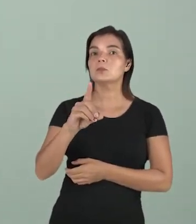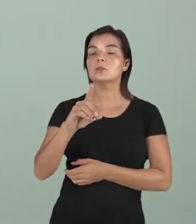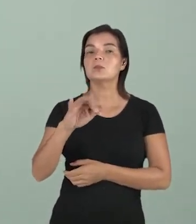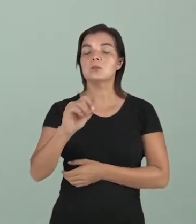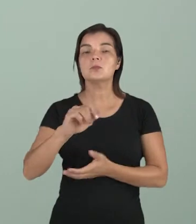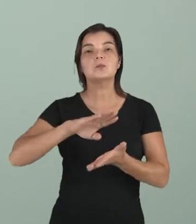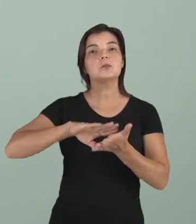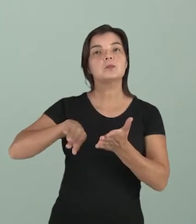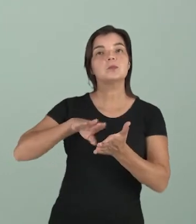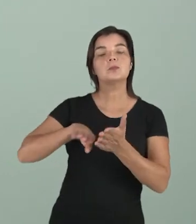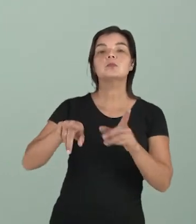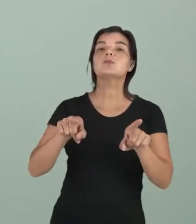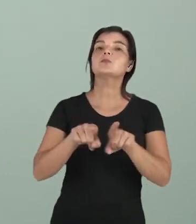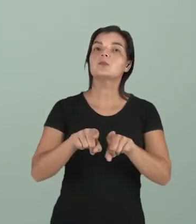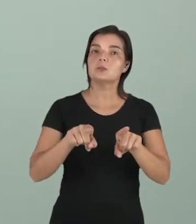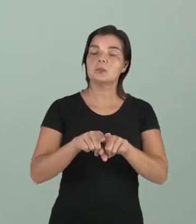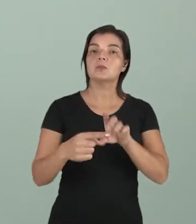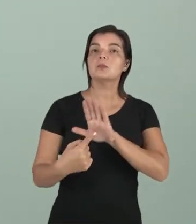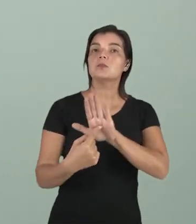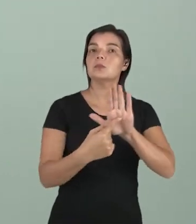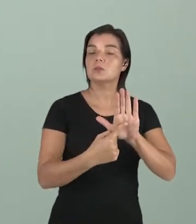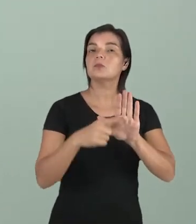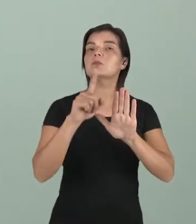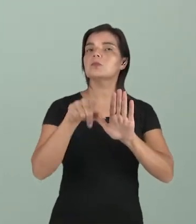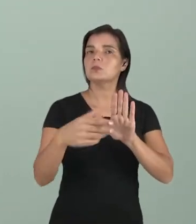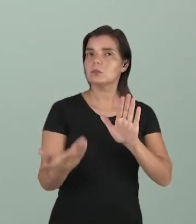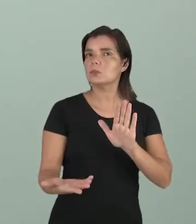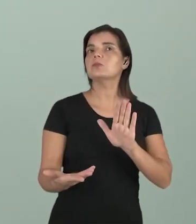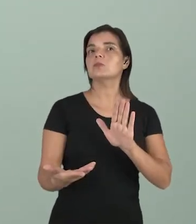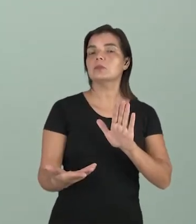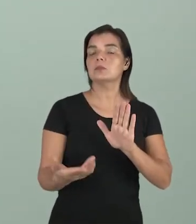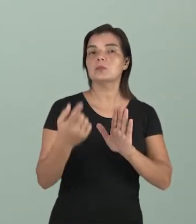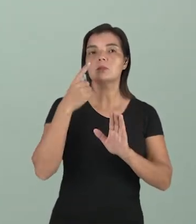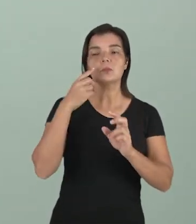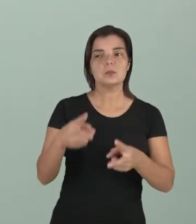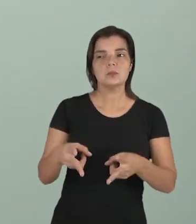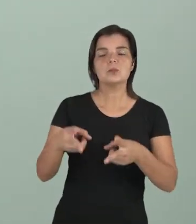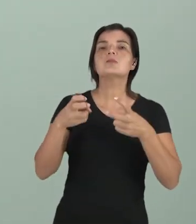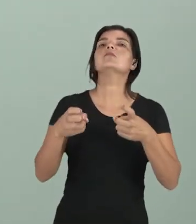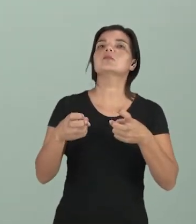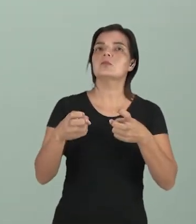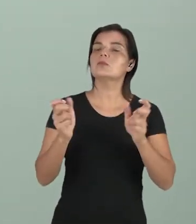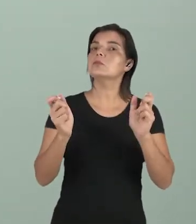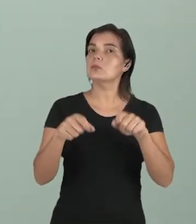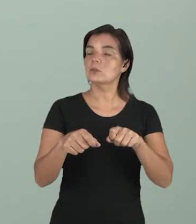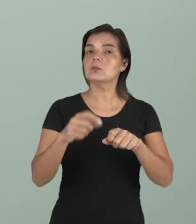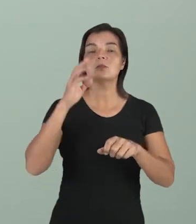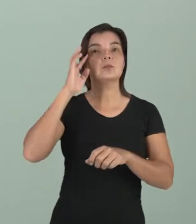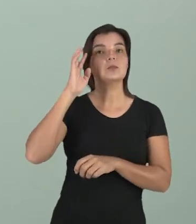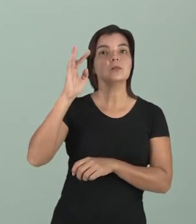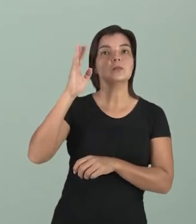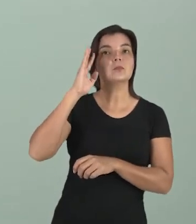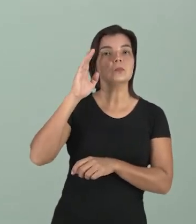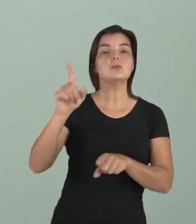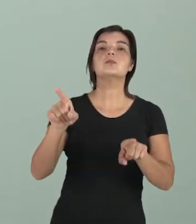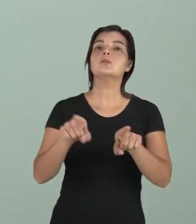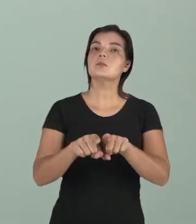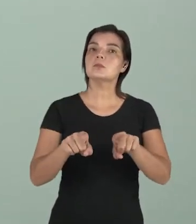ele elimina, mostra o quanto que a nossa percepção sensorial, ela pode ser ilusória,